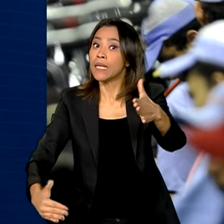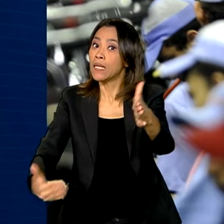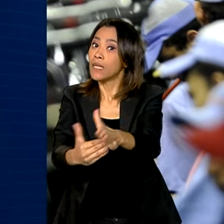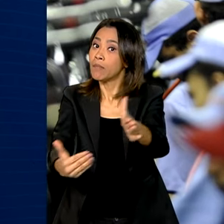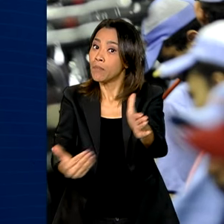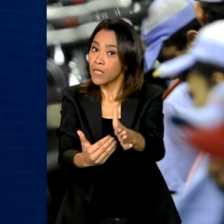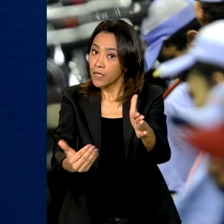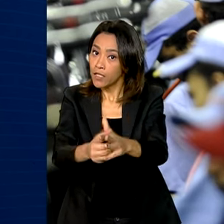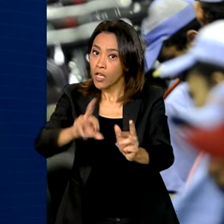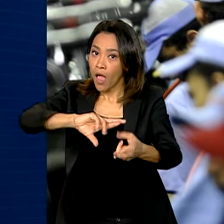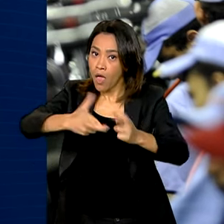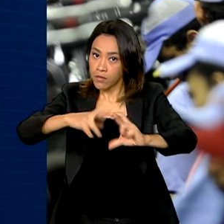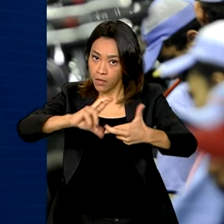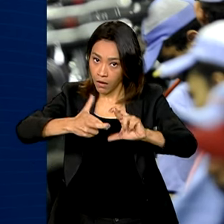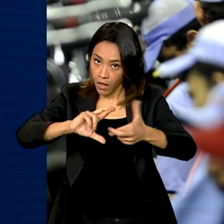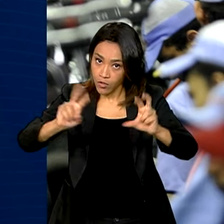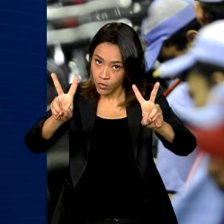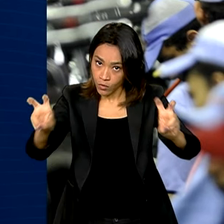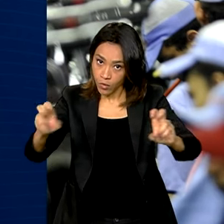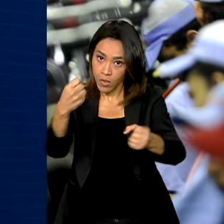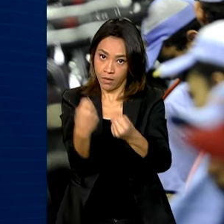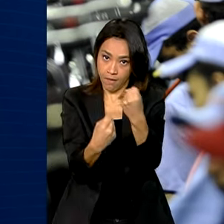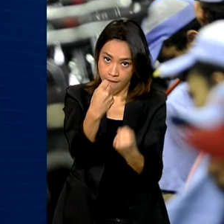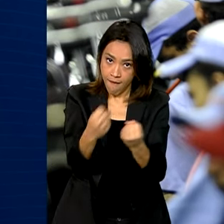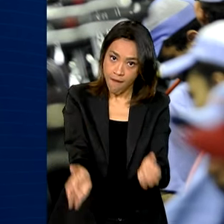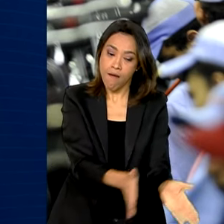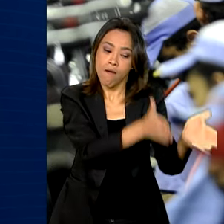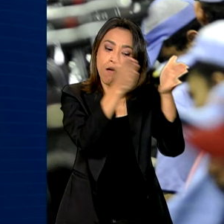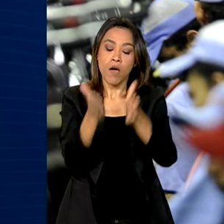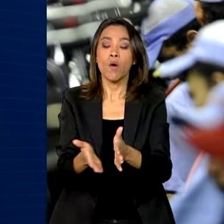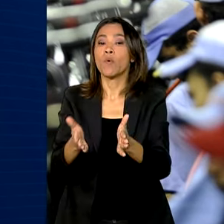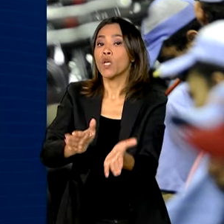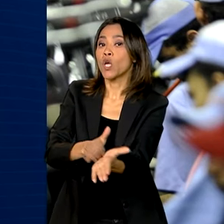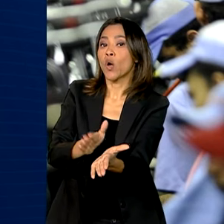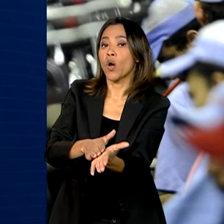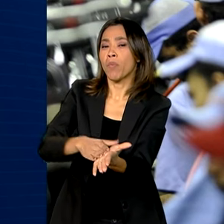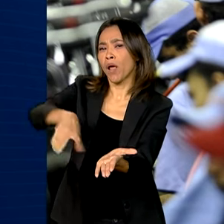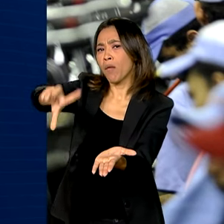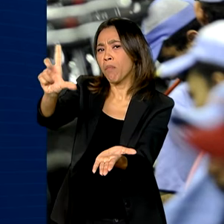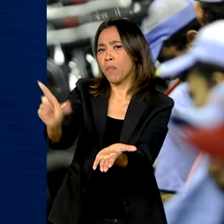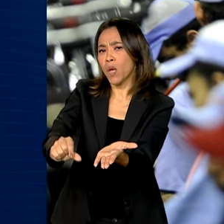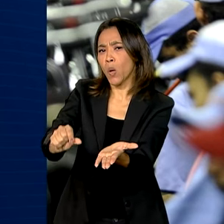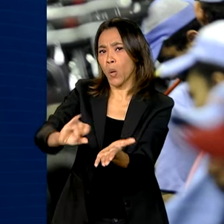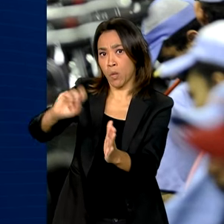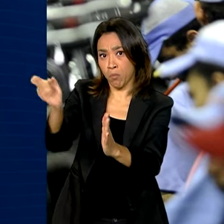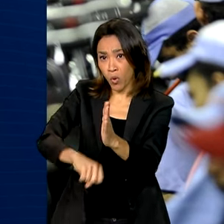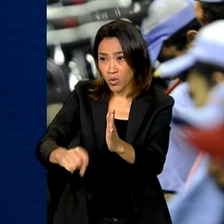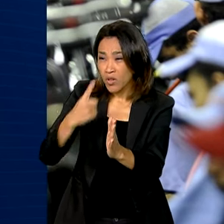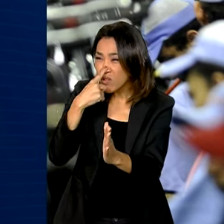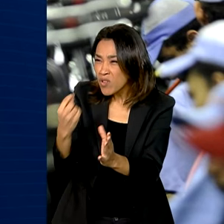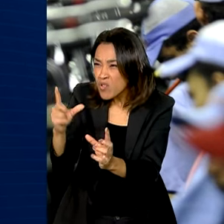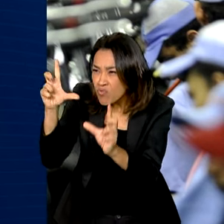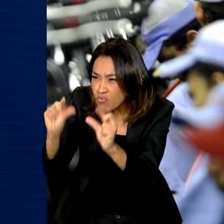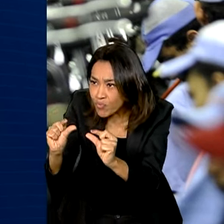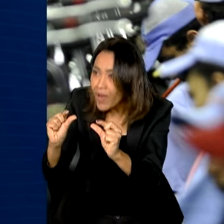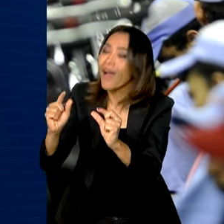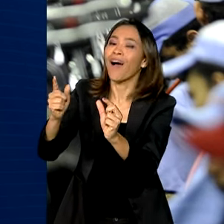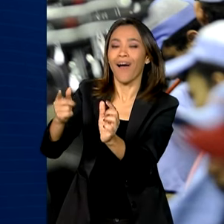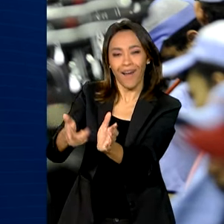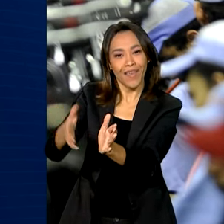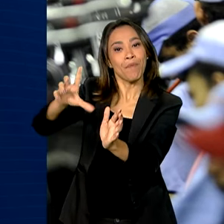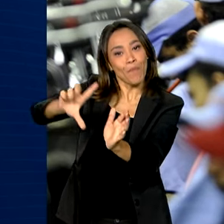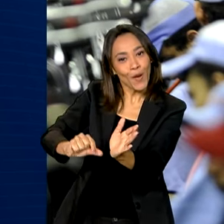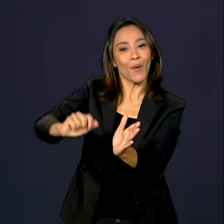reciclagem na fabricação dos veículos e cobrar menos imposto de quem polui menos, criando assim o